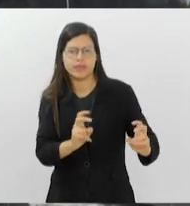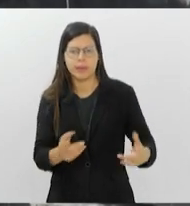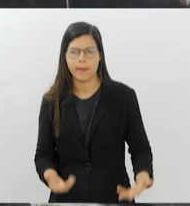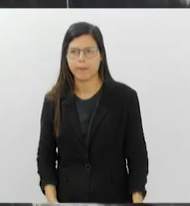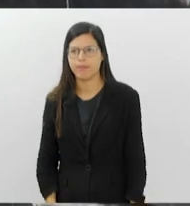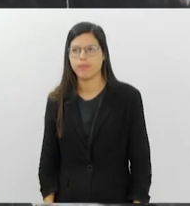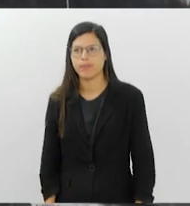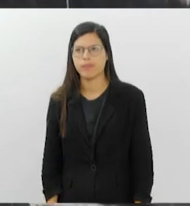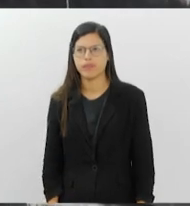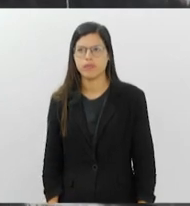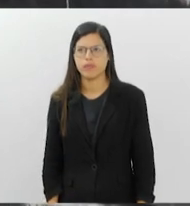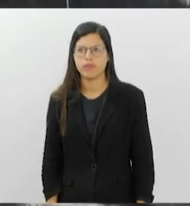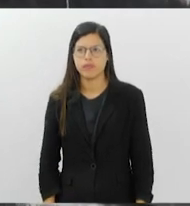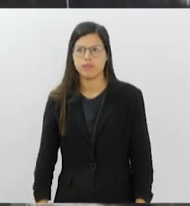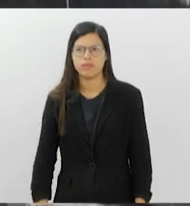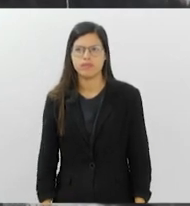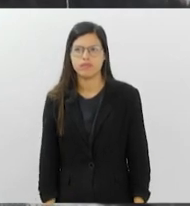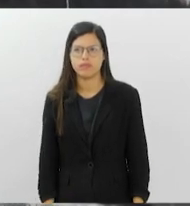Bem,